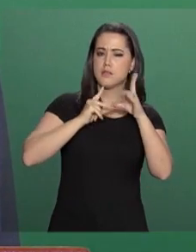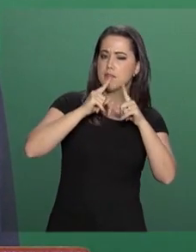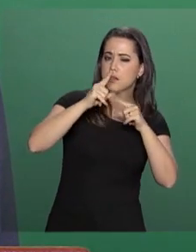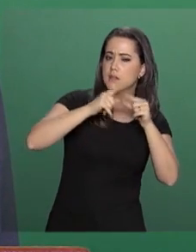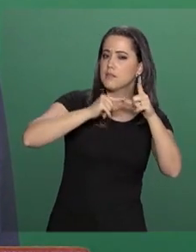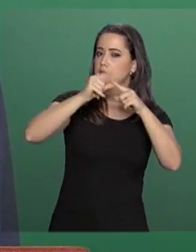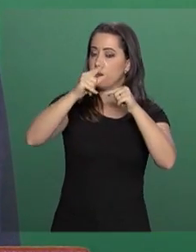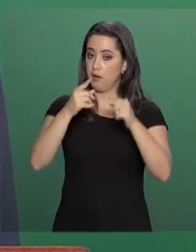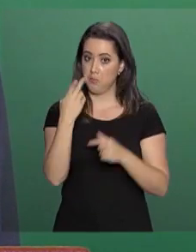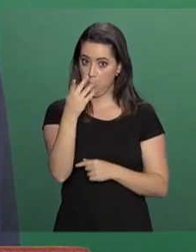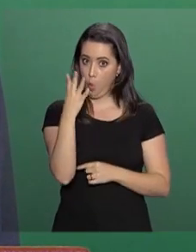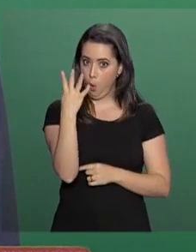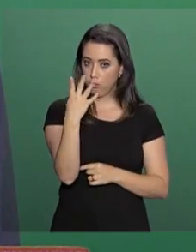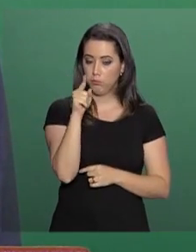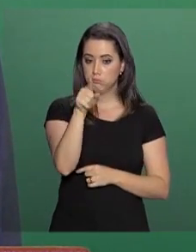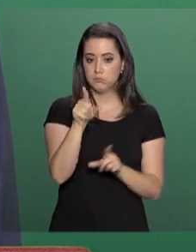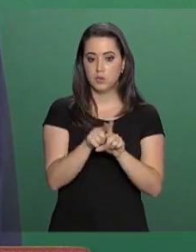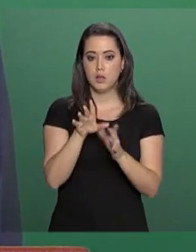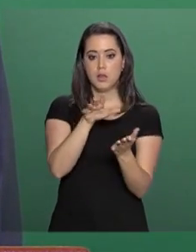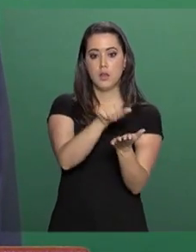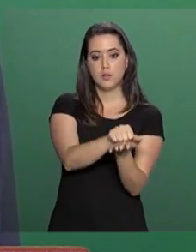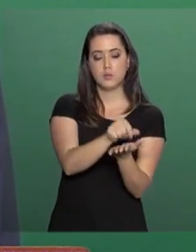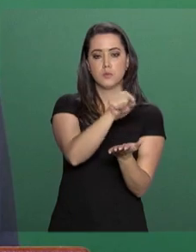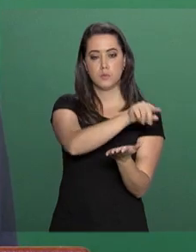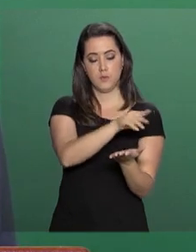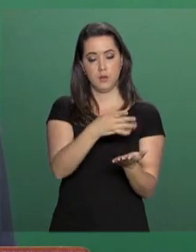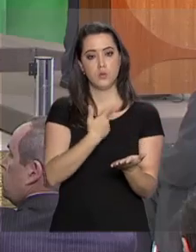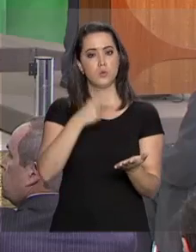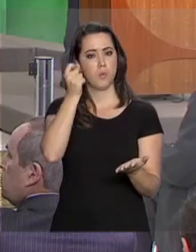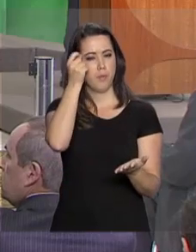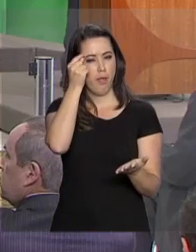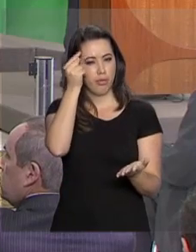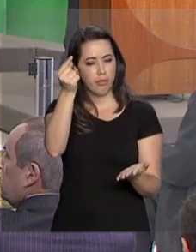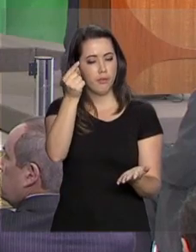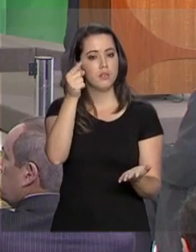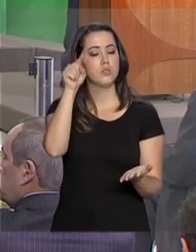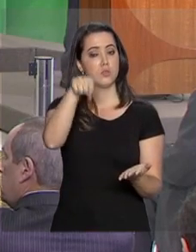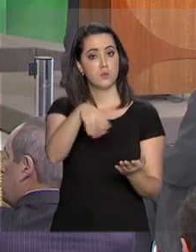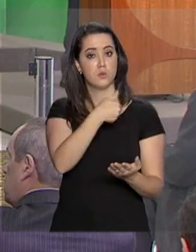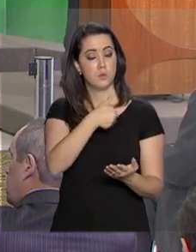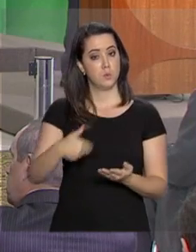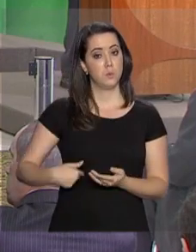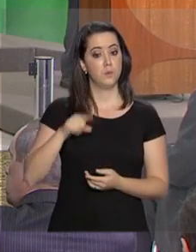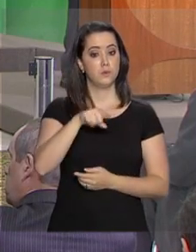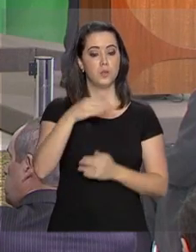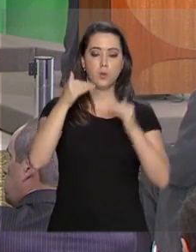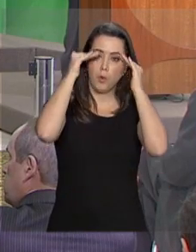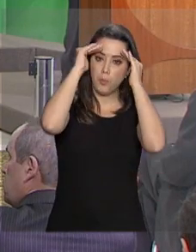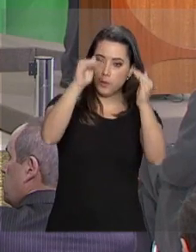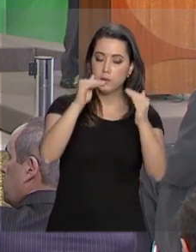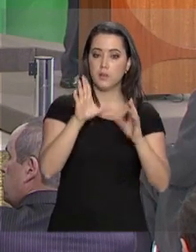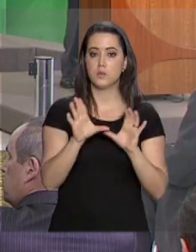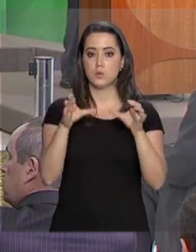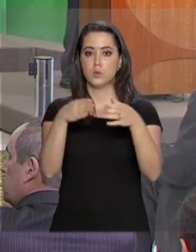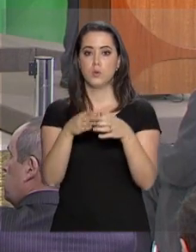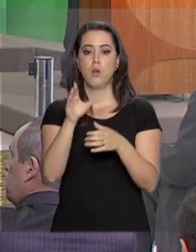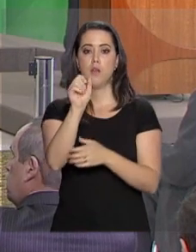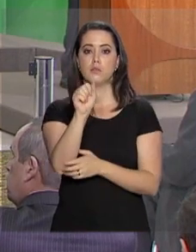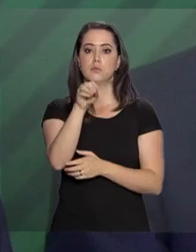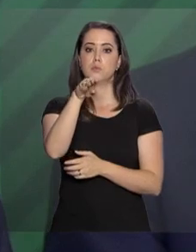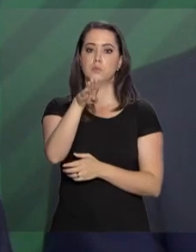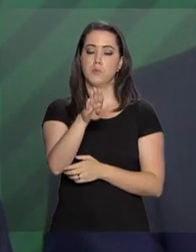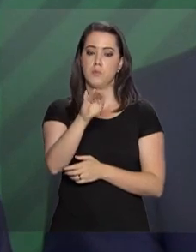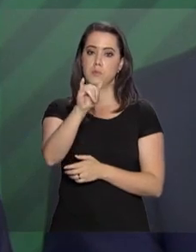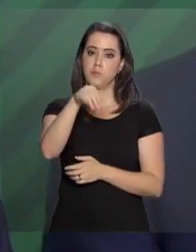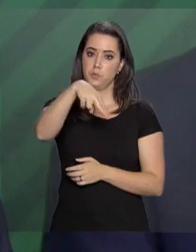assume a pasta responsável pela coordenação da área de inteligência do governo, a qual se subordina à Agência Brasileira de